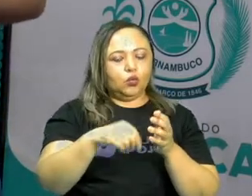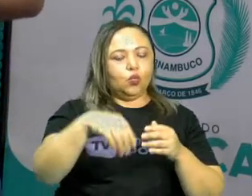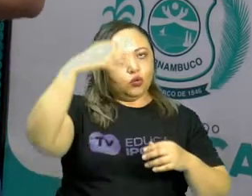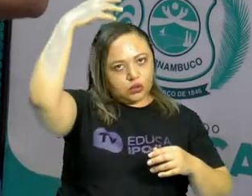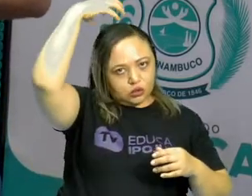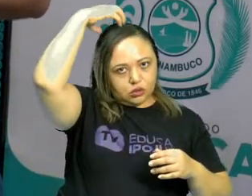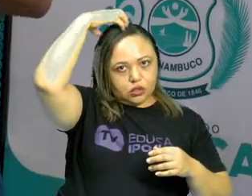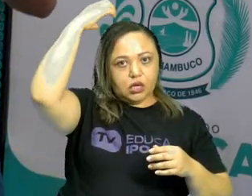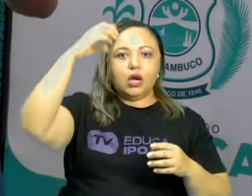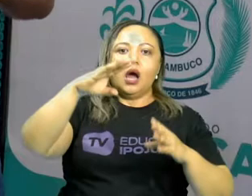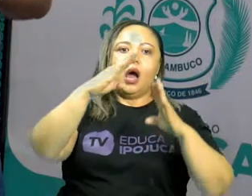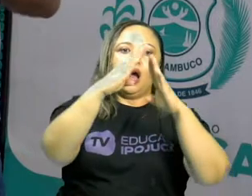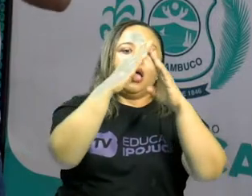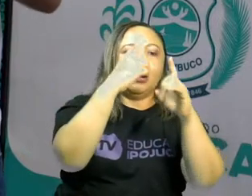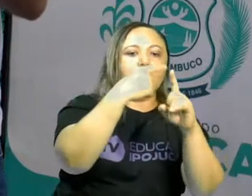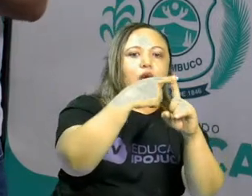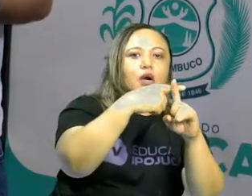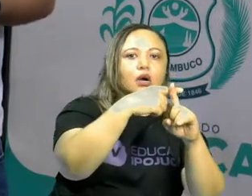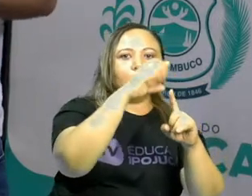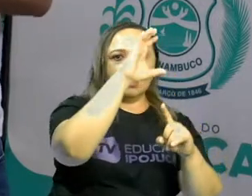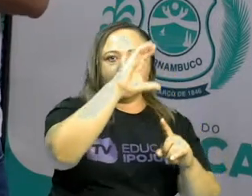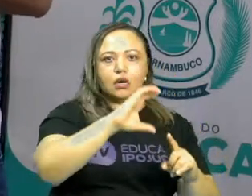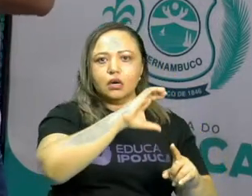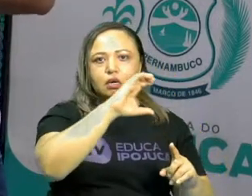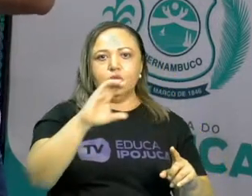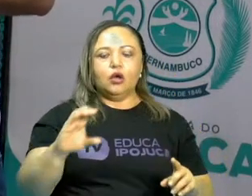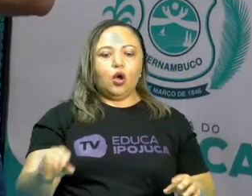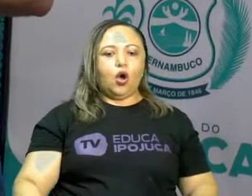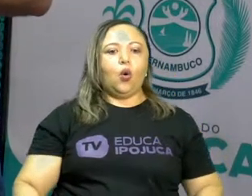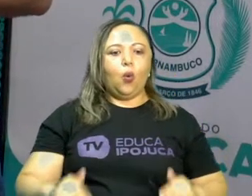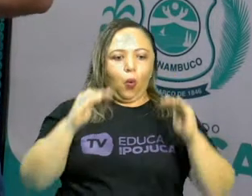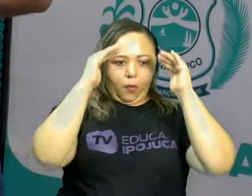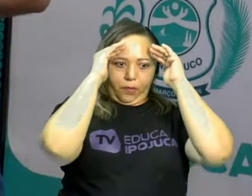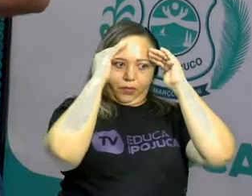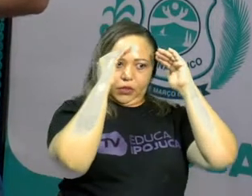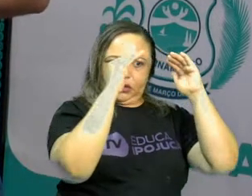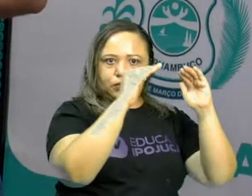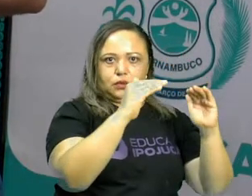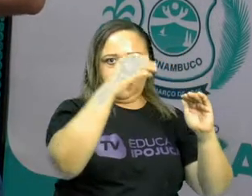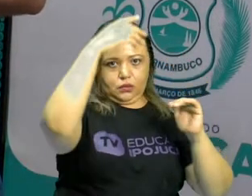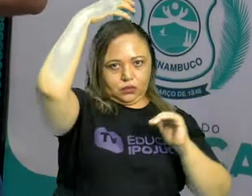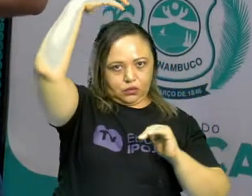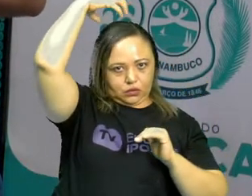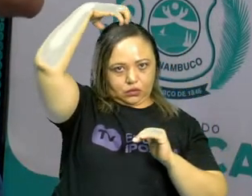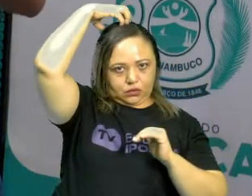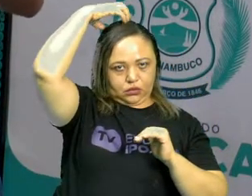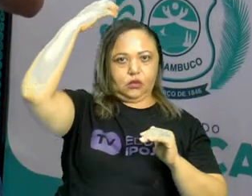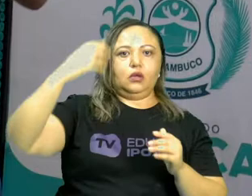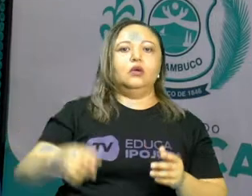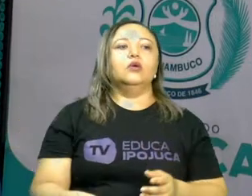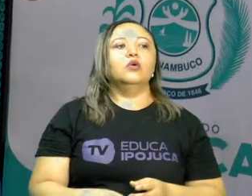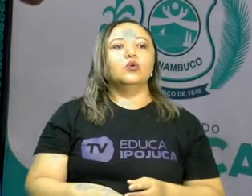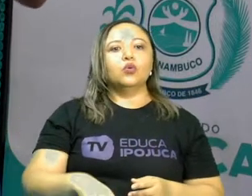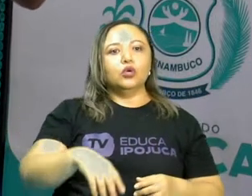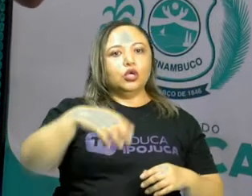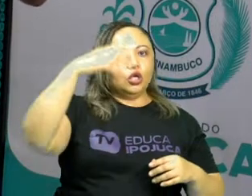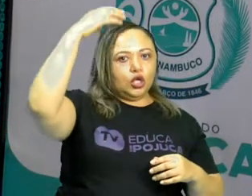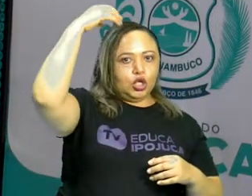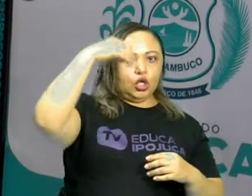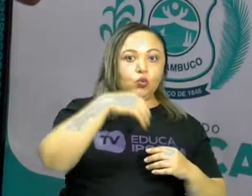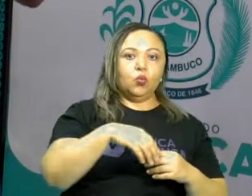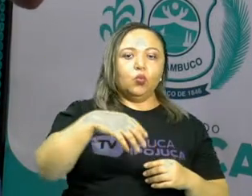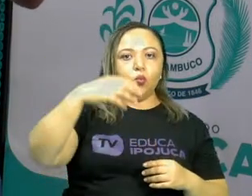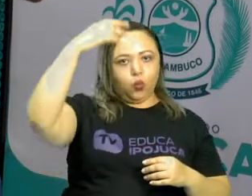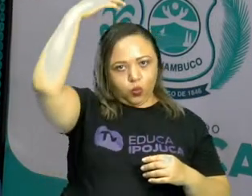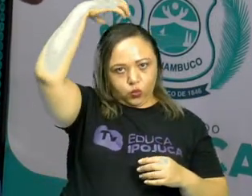igreja ela seguia, ela obedecia ao imperador. Ok? E o imperador, ele tinha